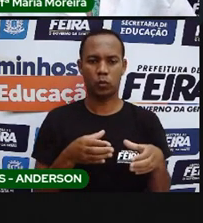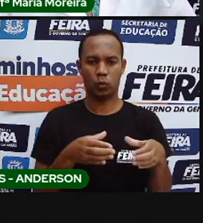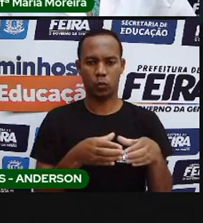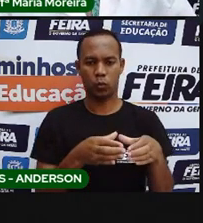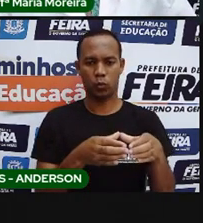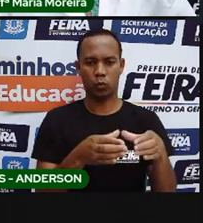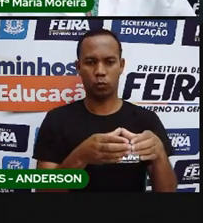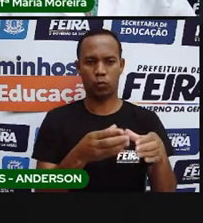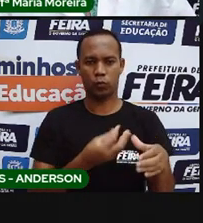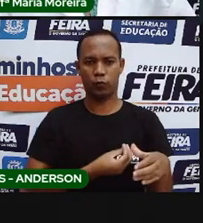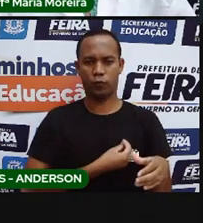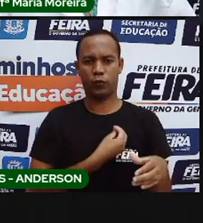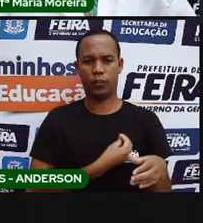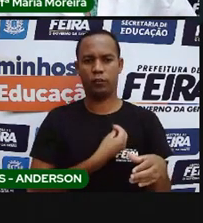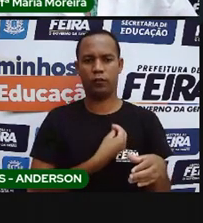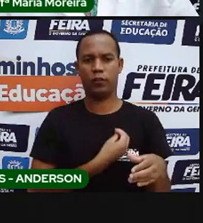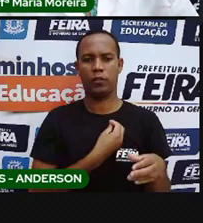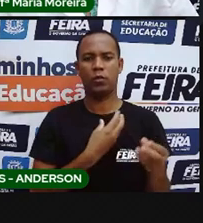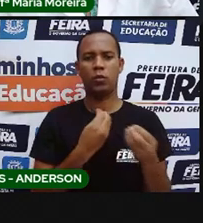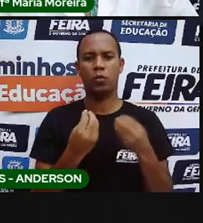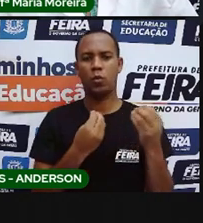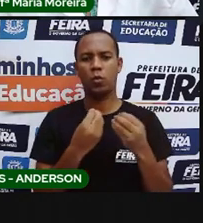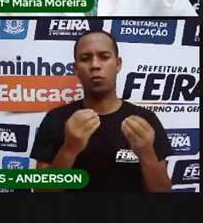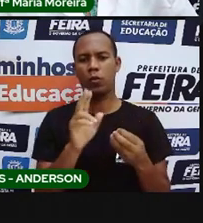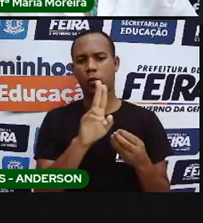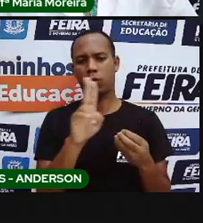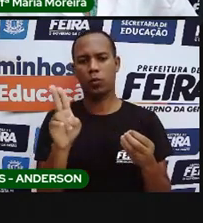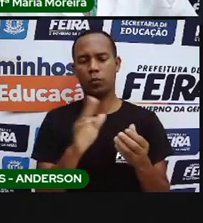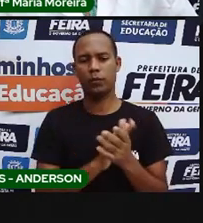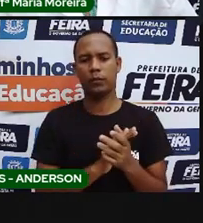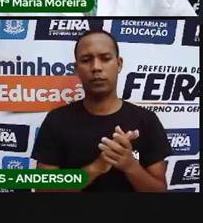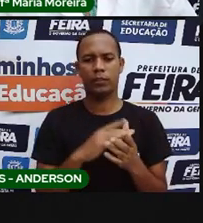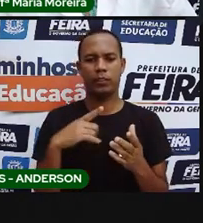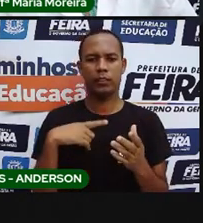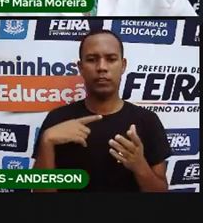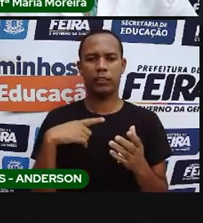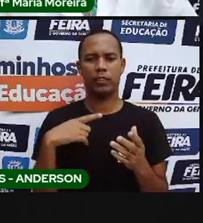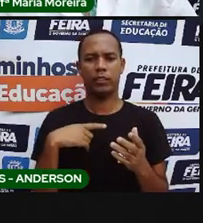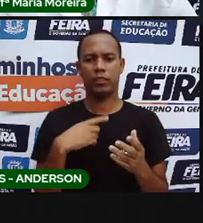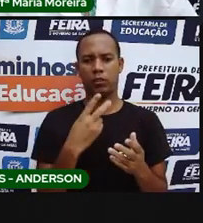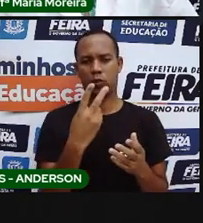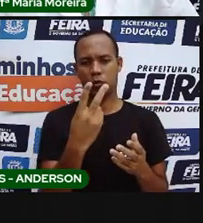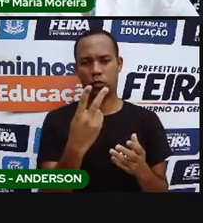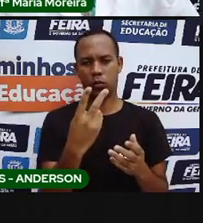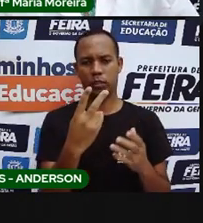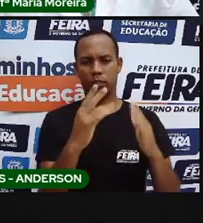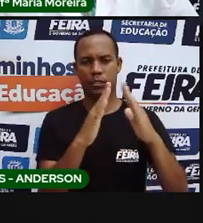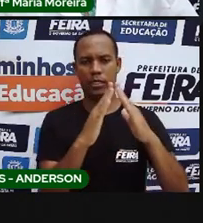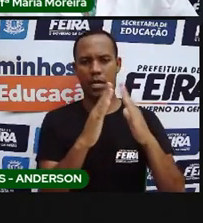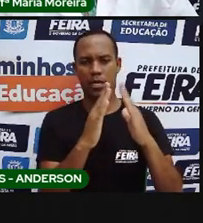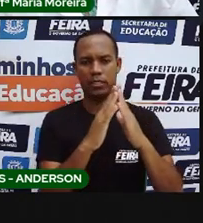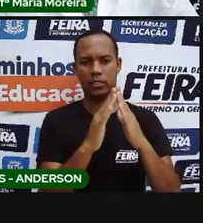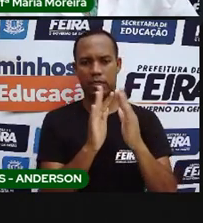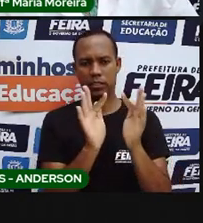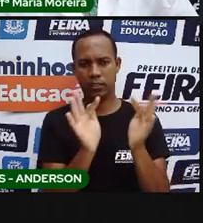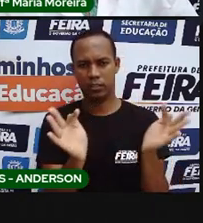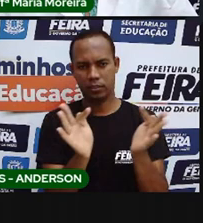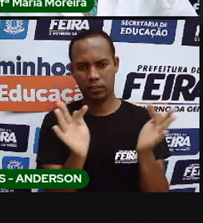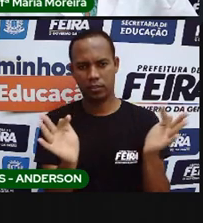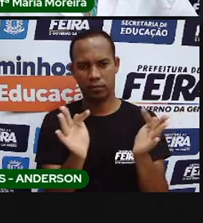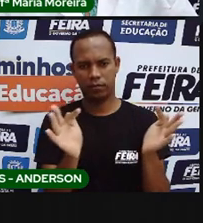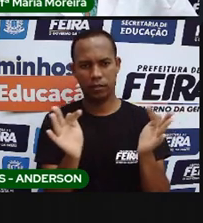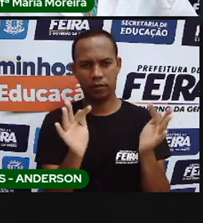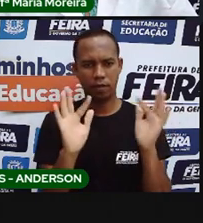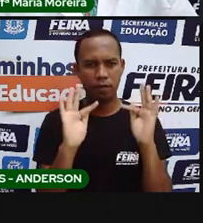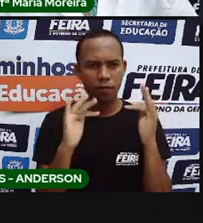onde vivem é chamada de tábua, né? E nela existem dois tipos de casas. As simples, onde vivem apenas uma